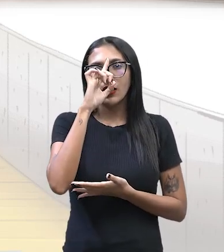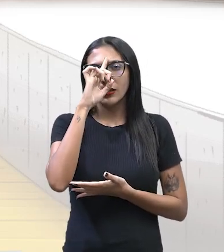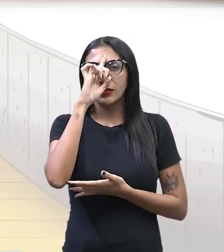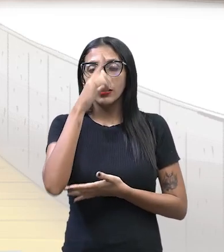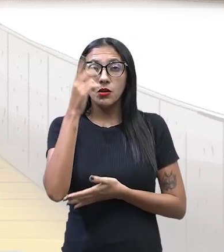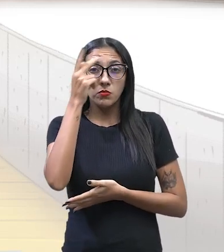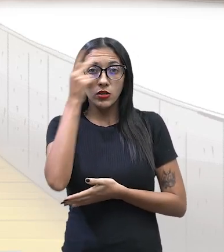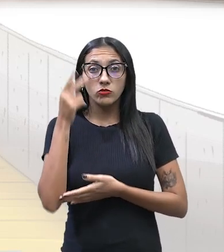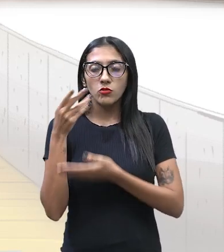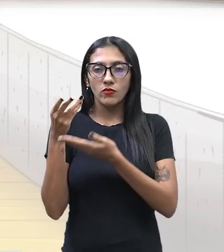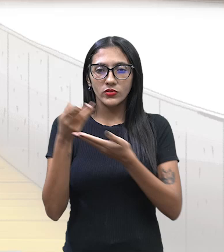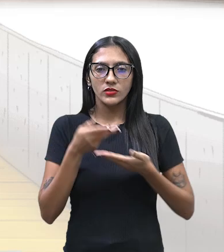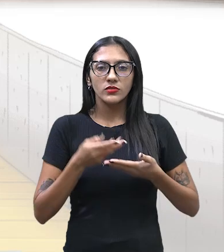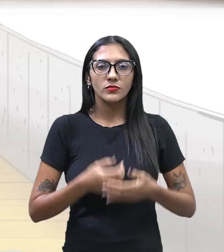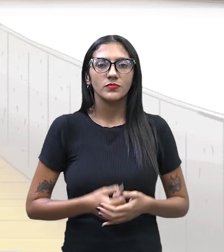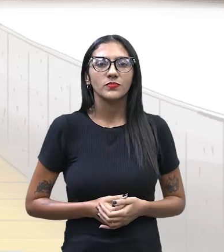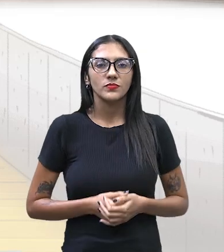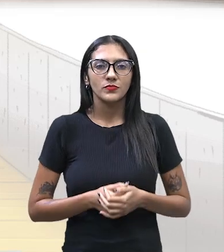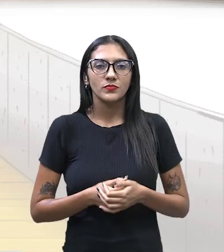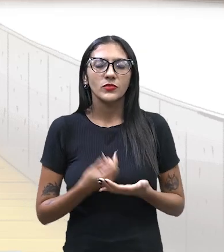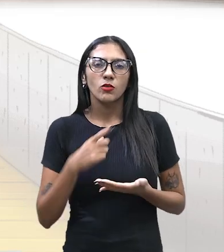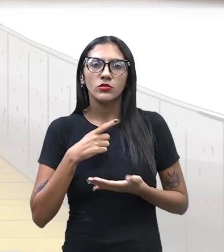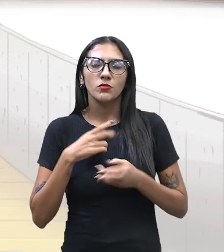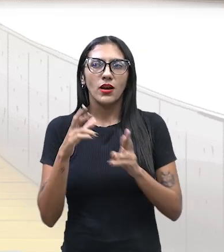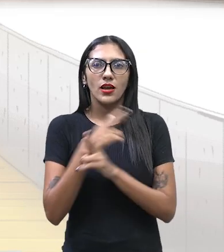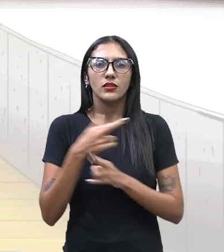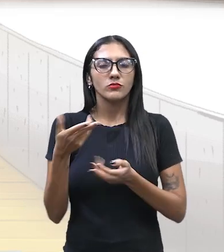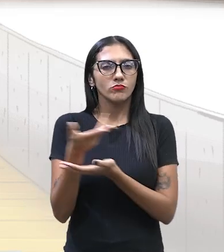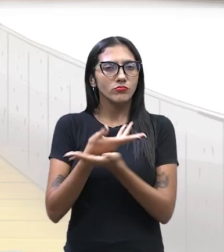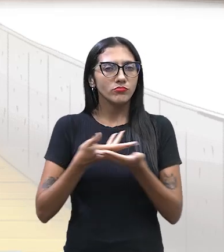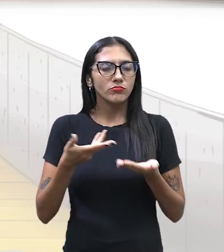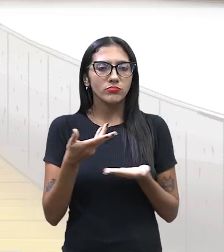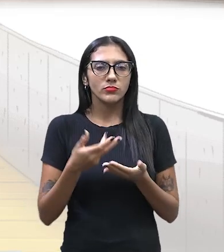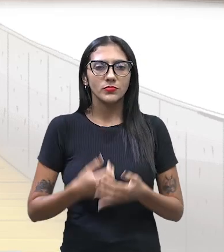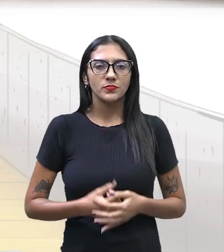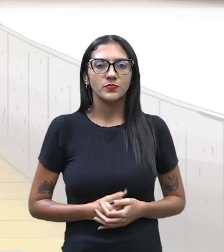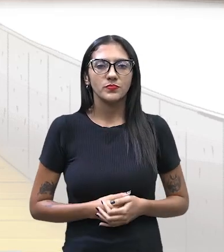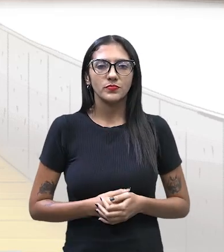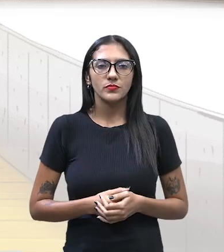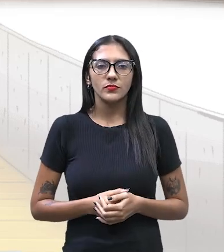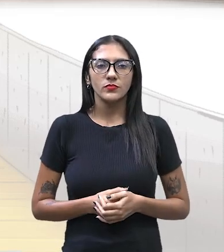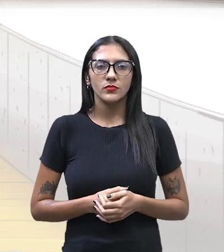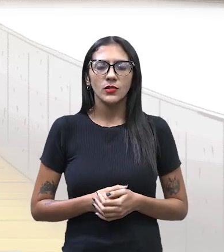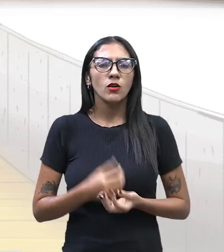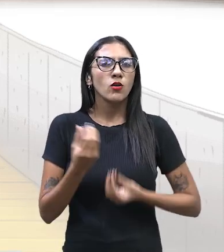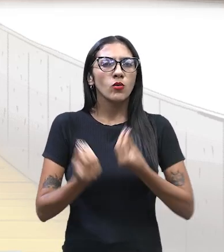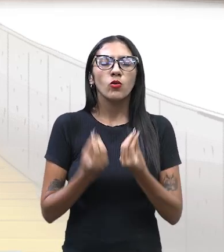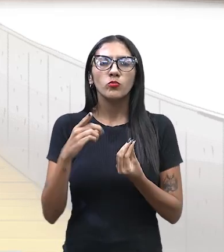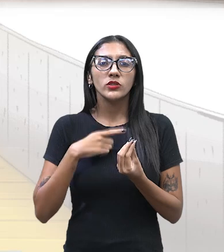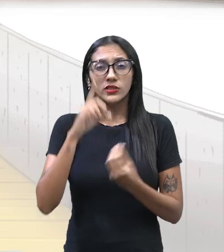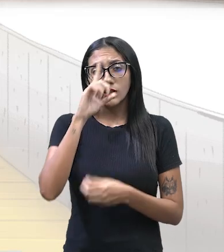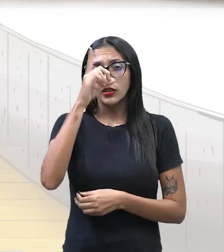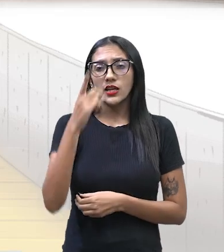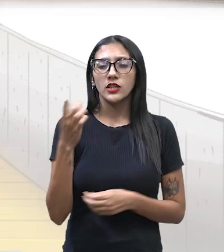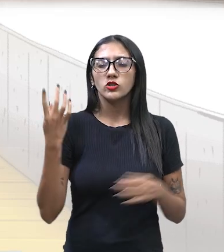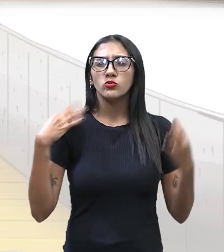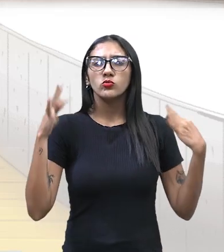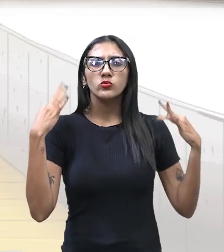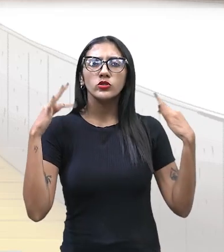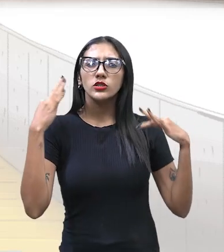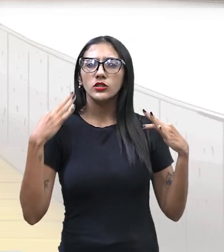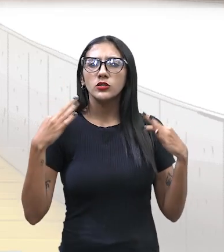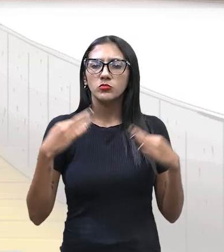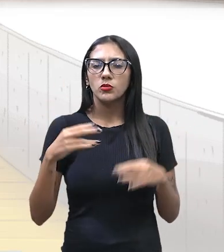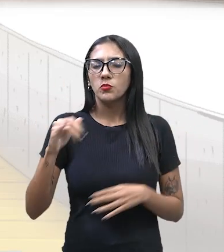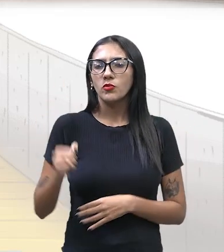também, ainda é o verbal, é a conversa, sem dúvida. Para a gente criar, professora, falar do ecoturismo, como a gente poderia desenvolver, né, ideias para a gente desenvolver?